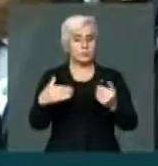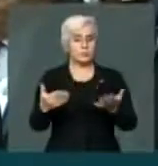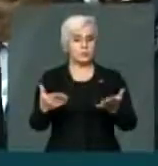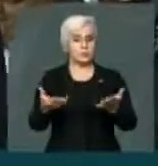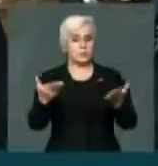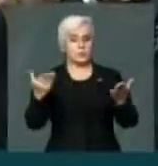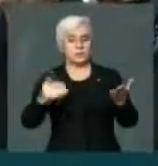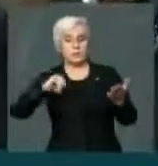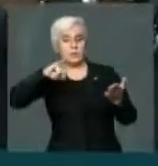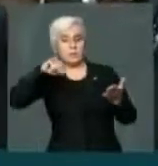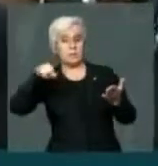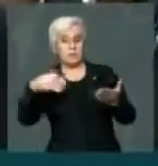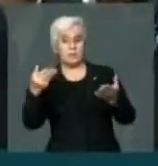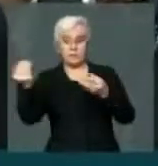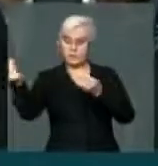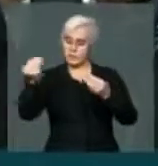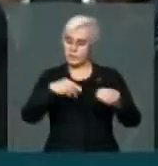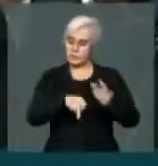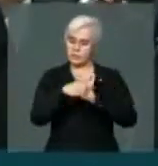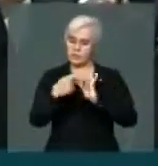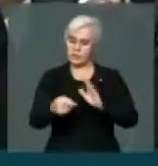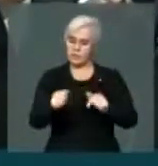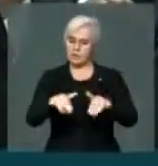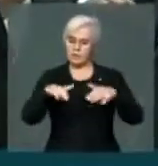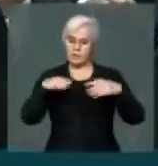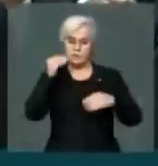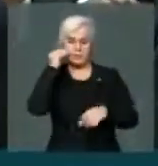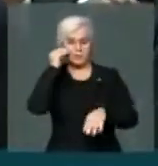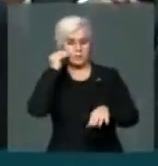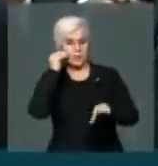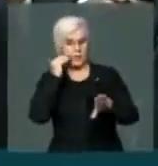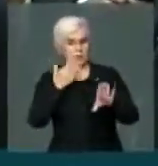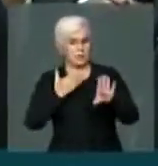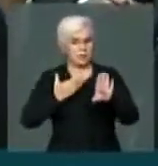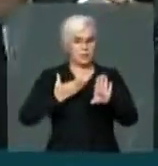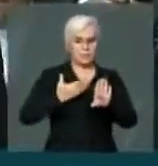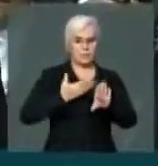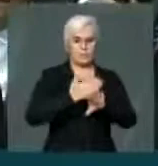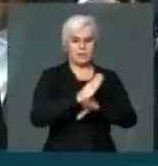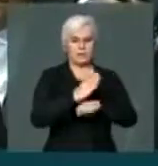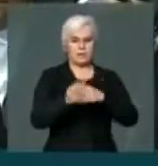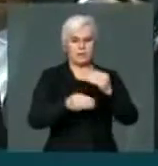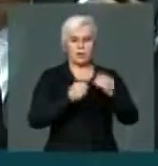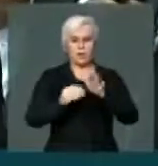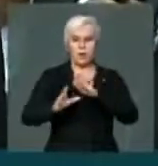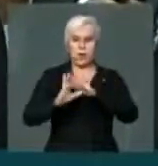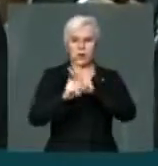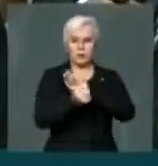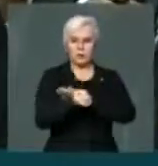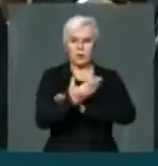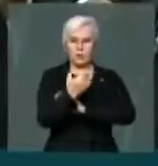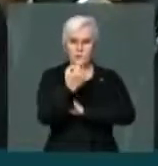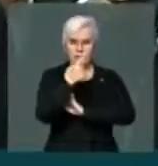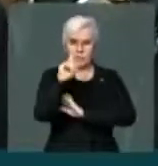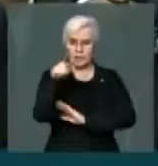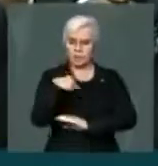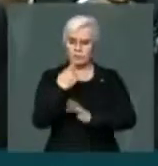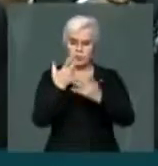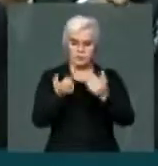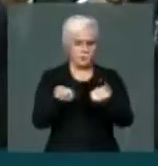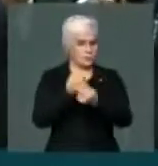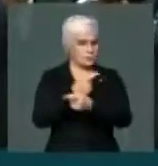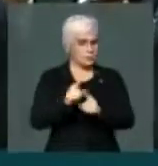entende? Carona, traz aqui para o plenário para passar como golpe. Nós não aceitamos